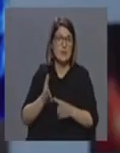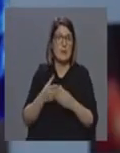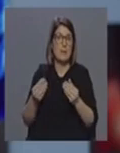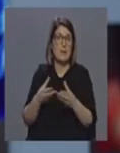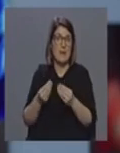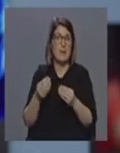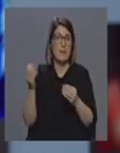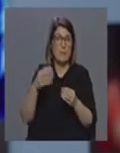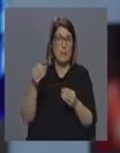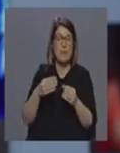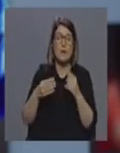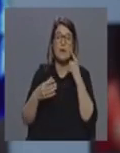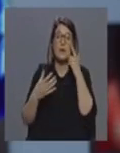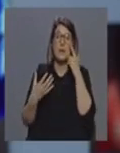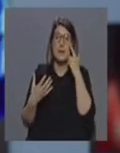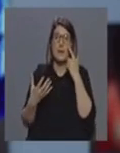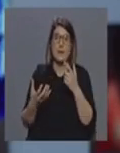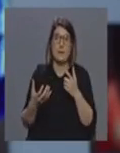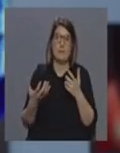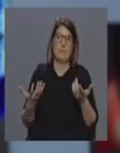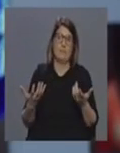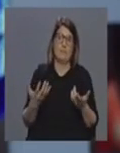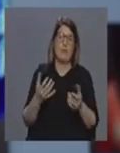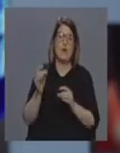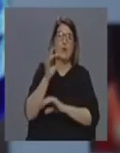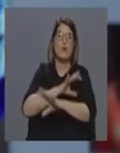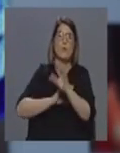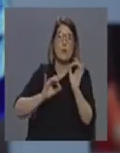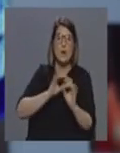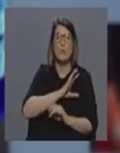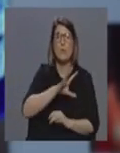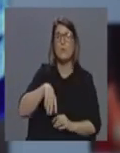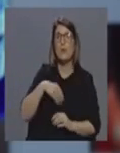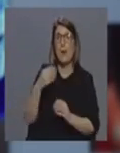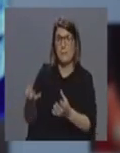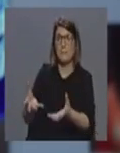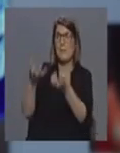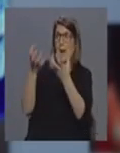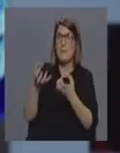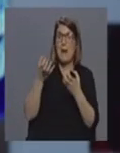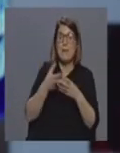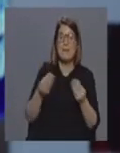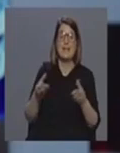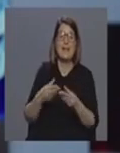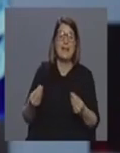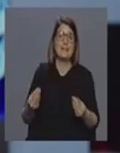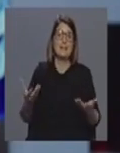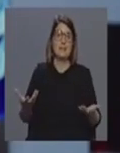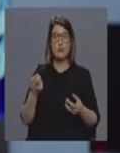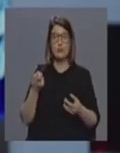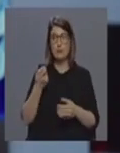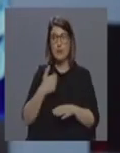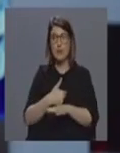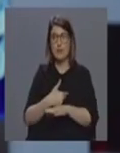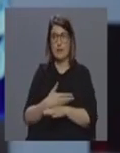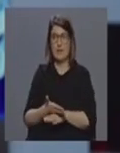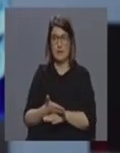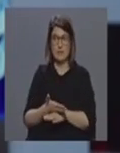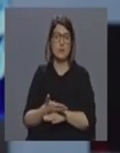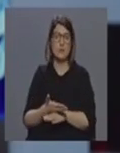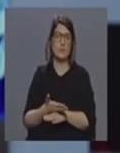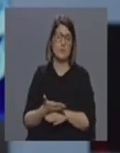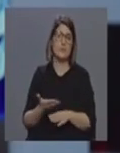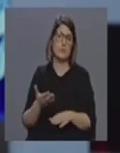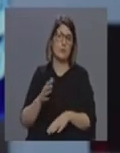portanto havendo muita procura neste momento a nível europeu a nível mundial entretanto existe aqui algum atraso digamos assim muitas vezes também no